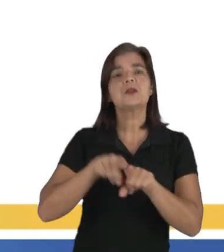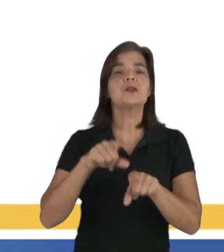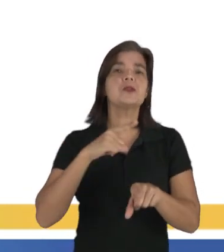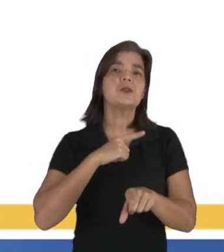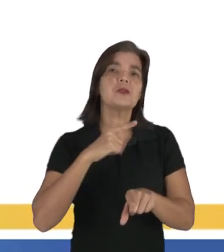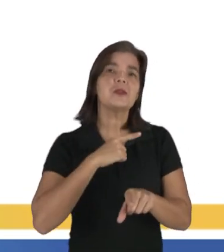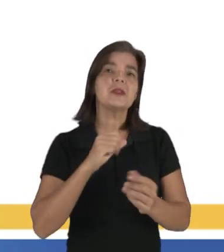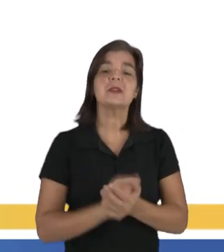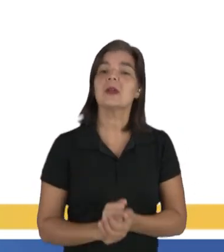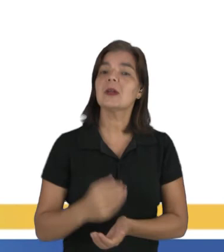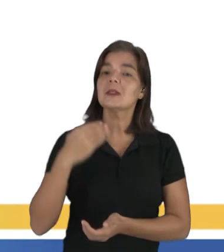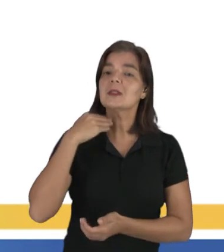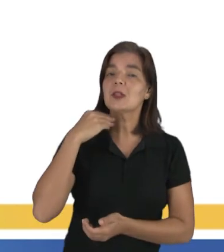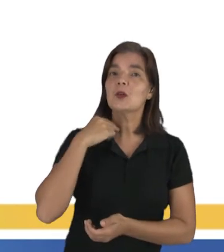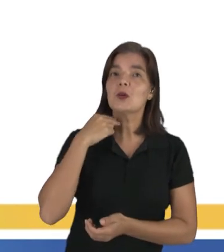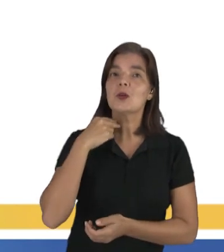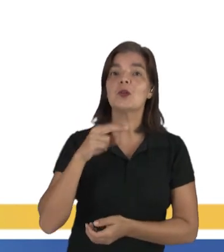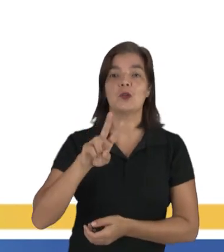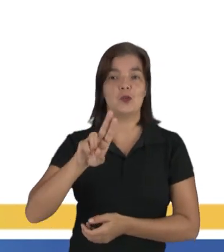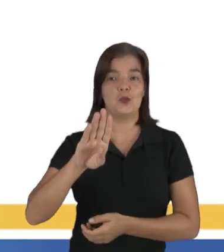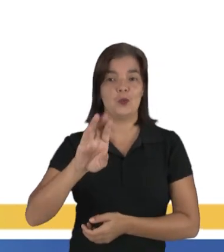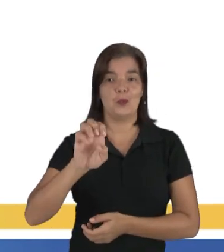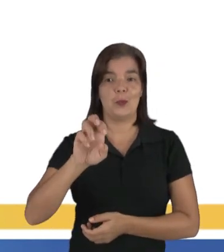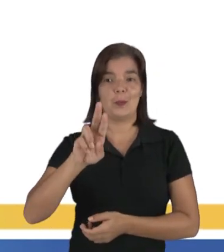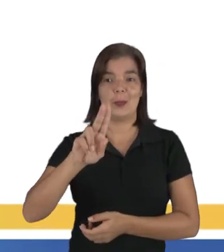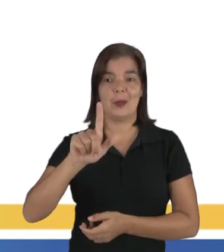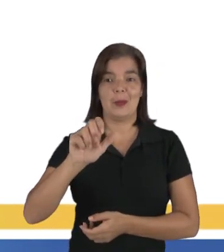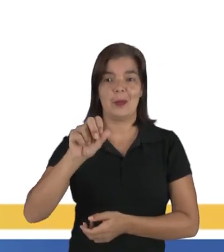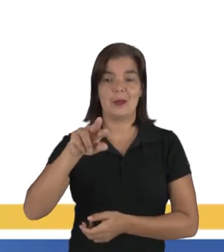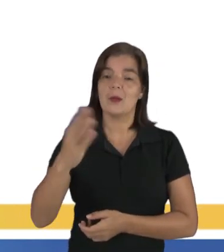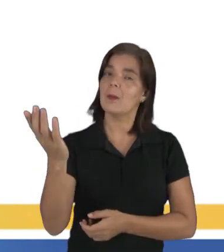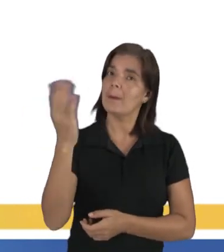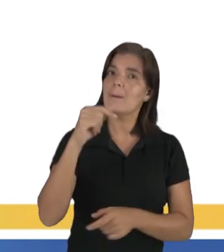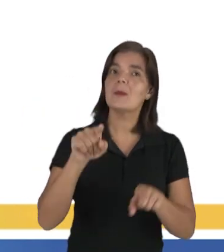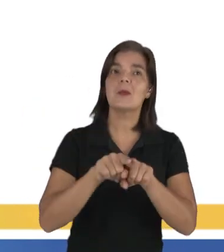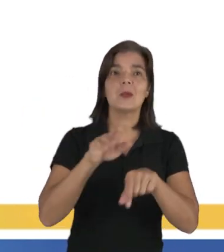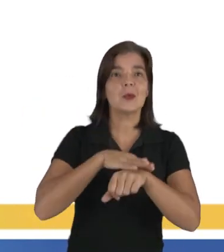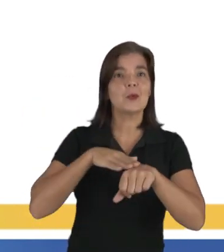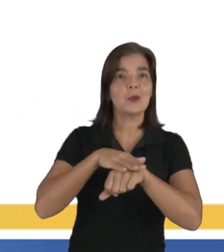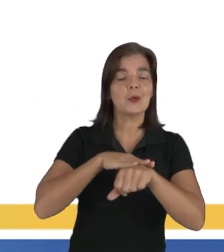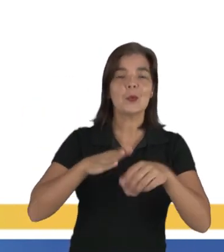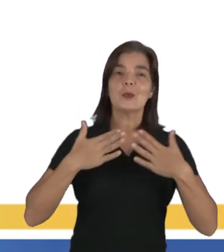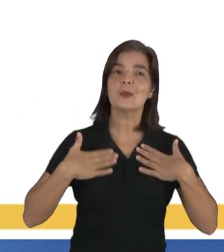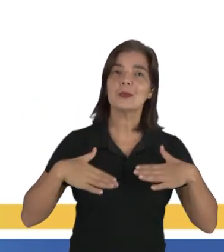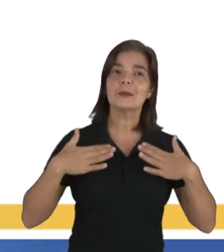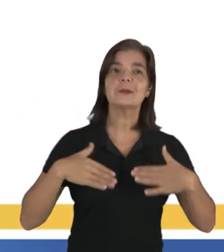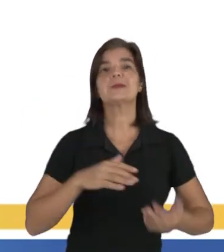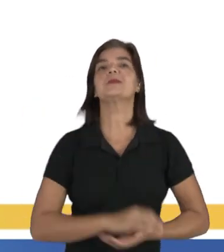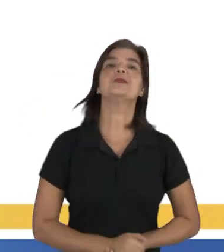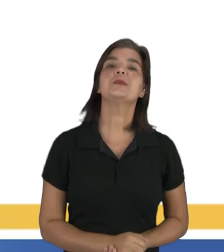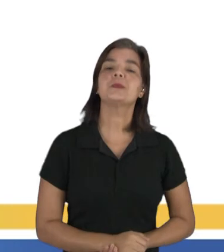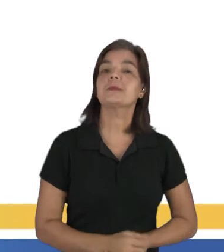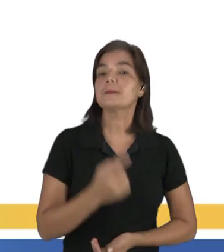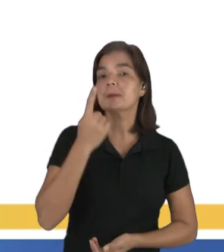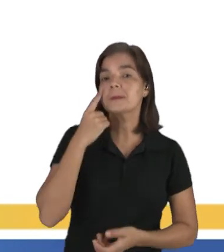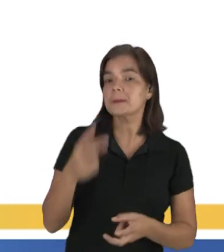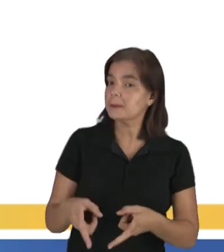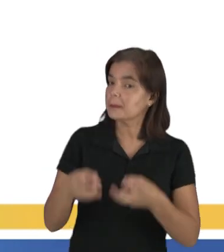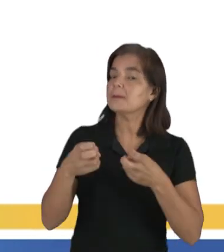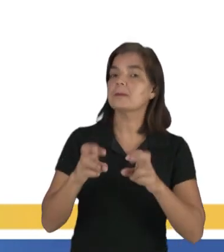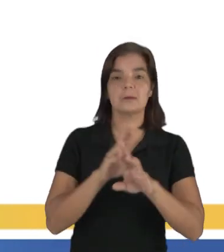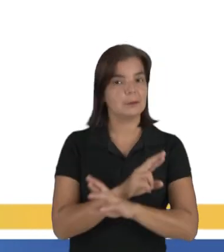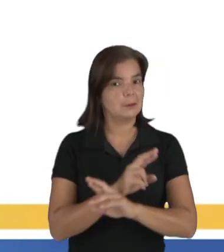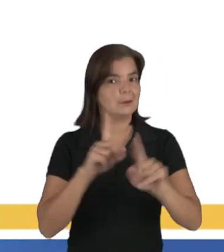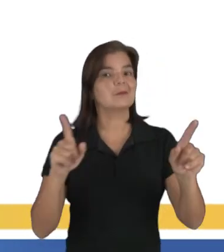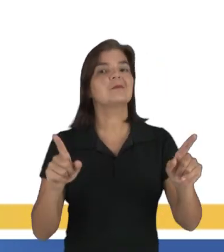ainda estivesse na agência de Uberlândia. Passa aqui para a gente conversar com mais calma. Então, perceberam a